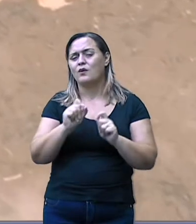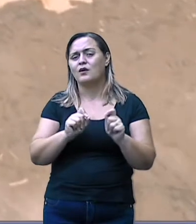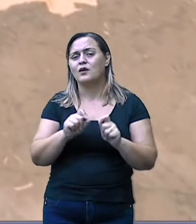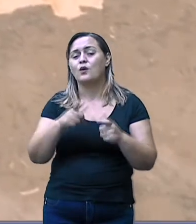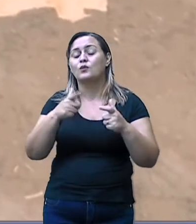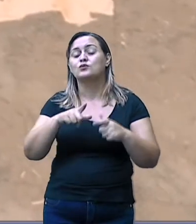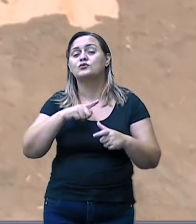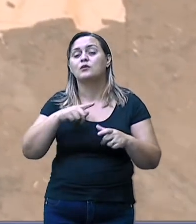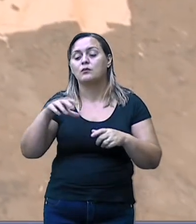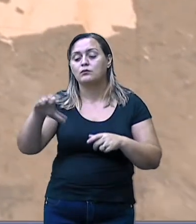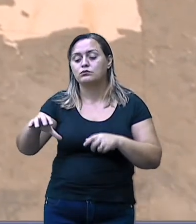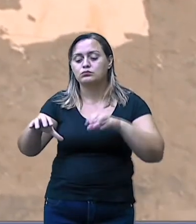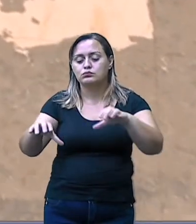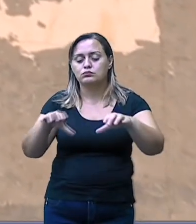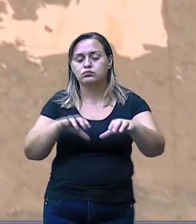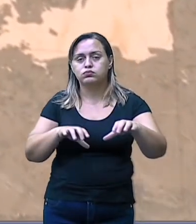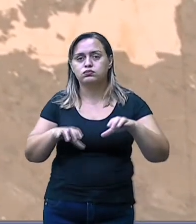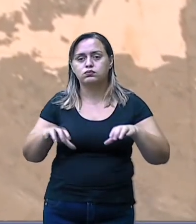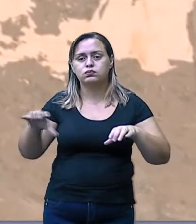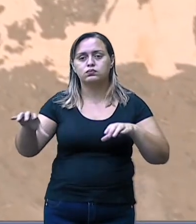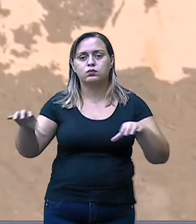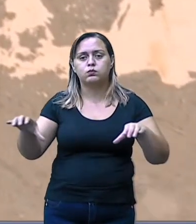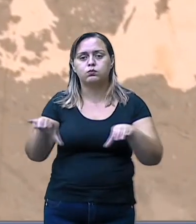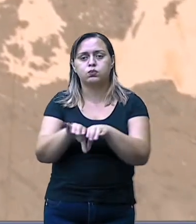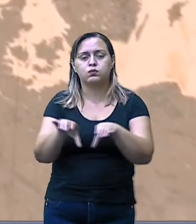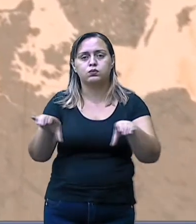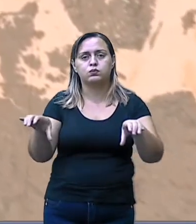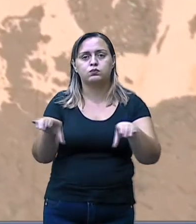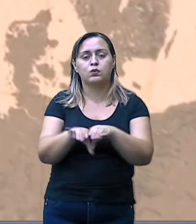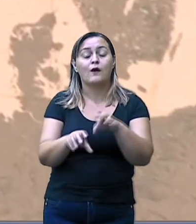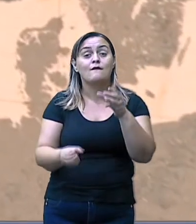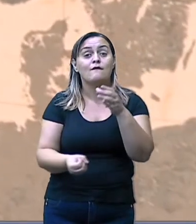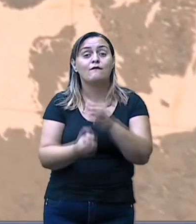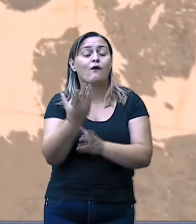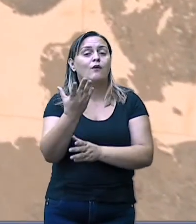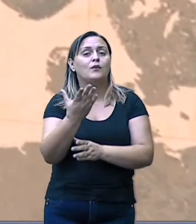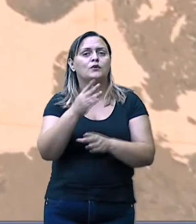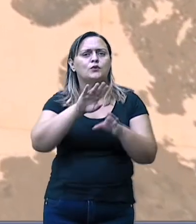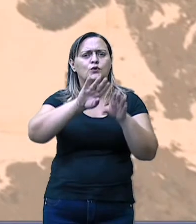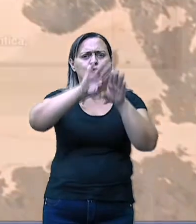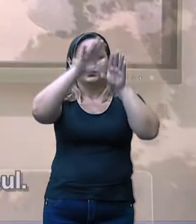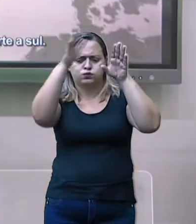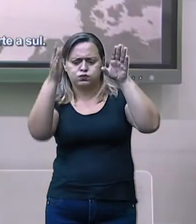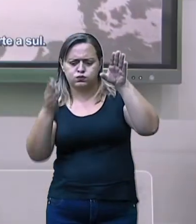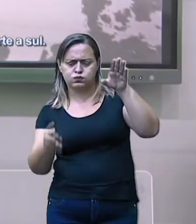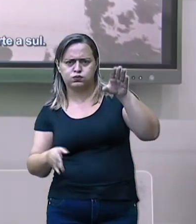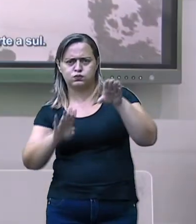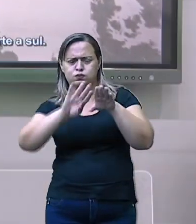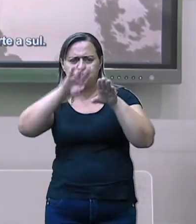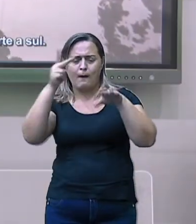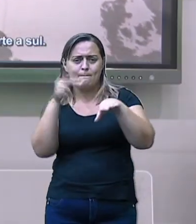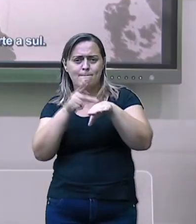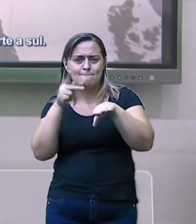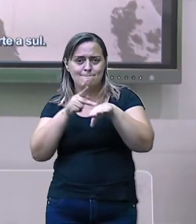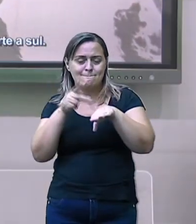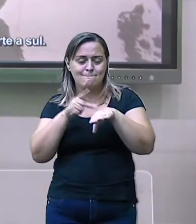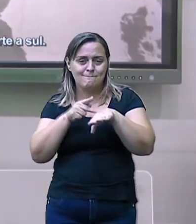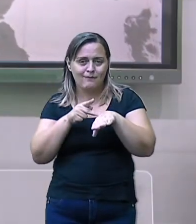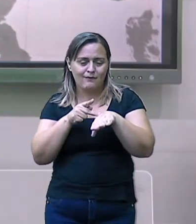placas que acontecem nesse país. Que ele não está só